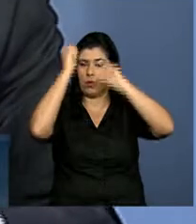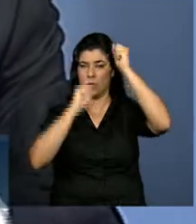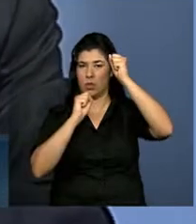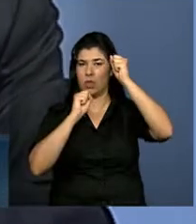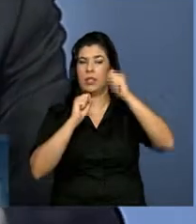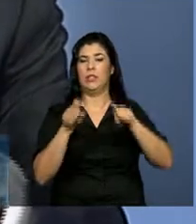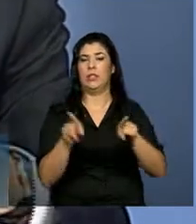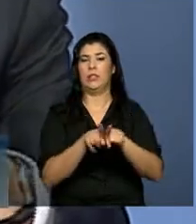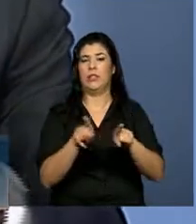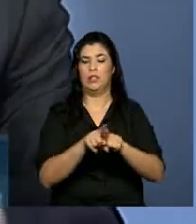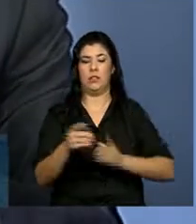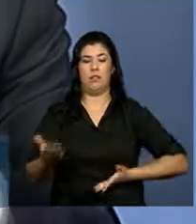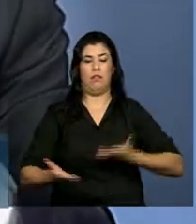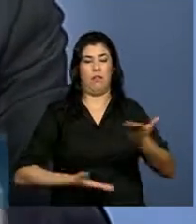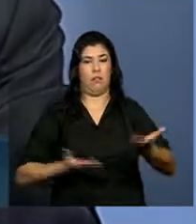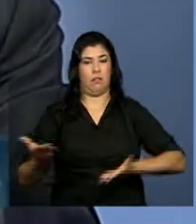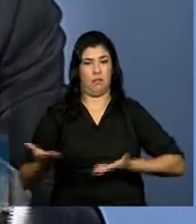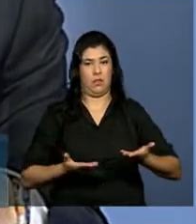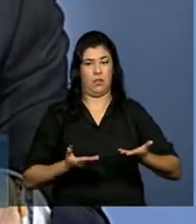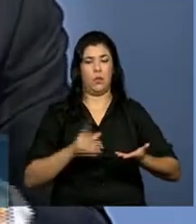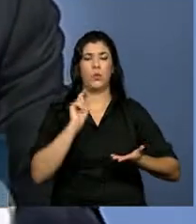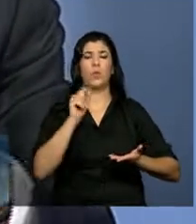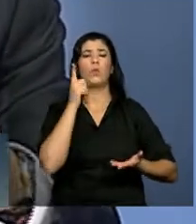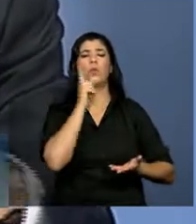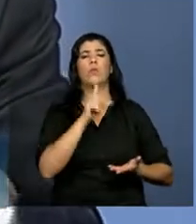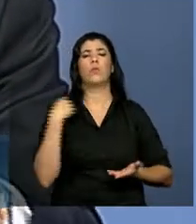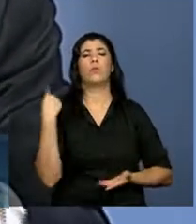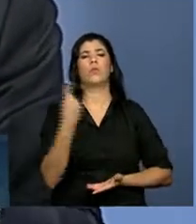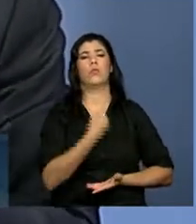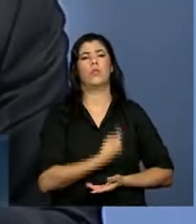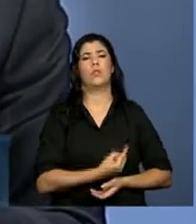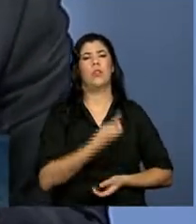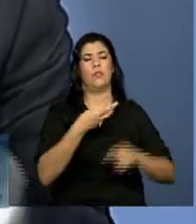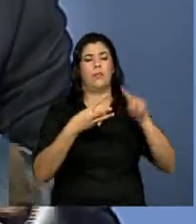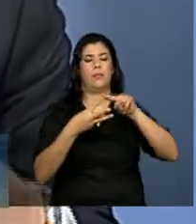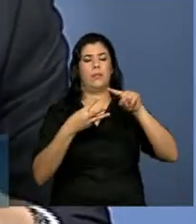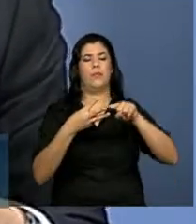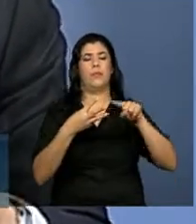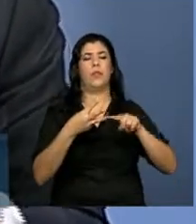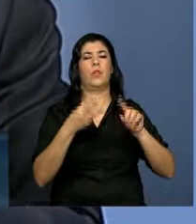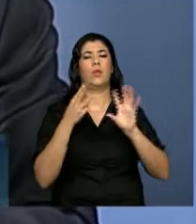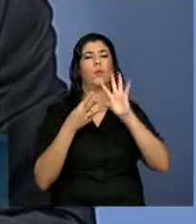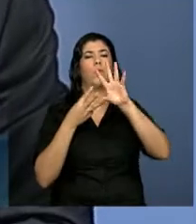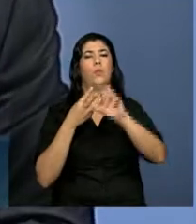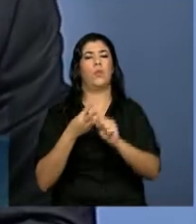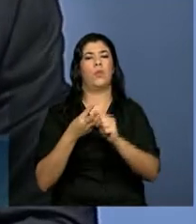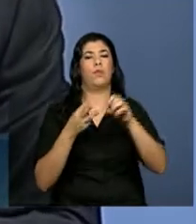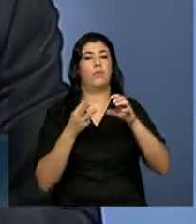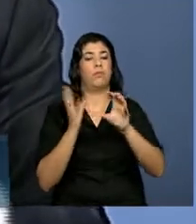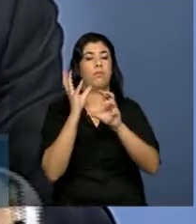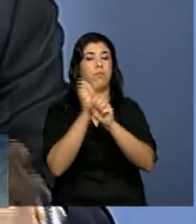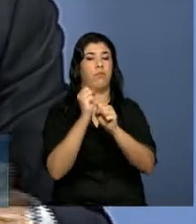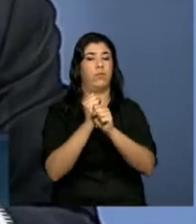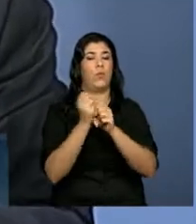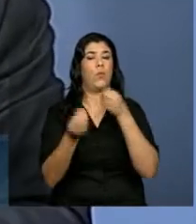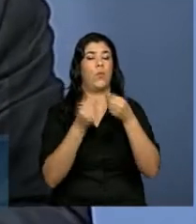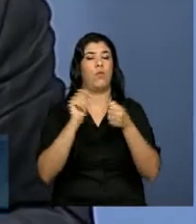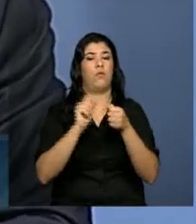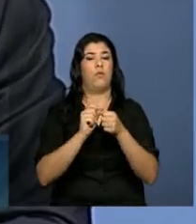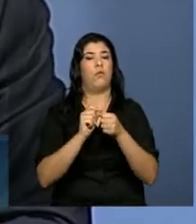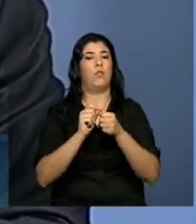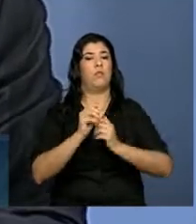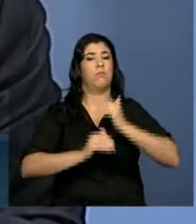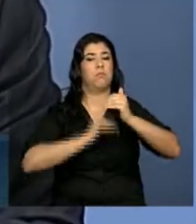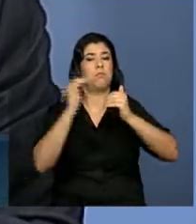E o que nós vamos conseguir fazer em cada uma dessas áreas, o quanto nós vamos conseguir avançar, que tipo de desfecho